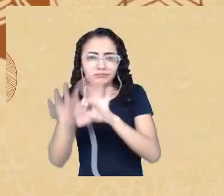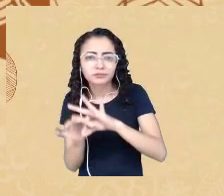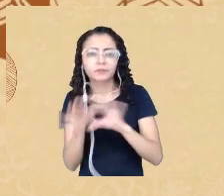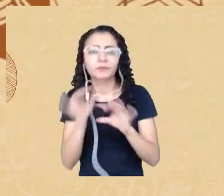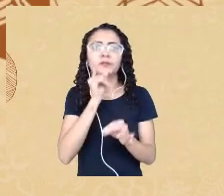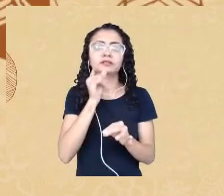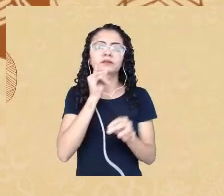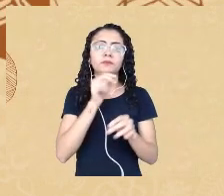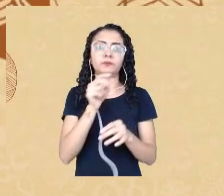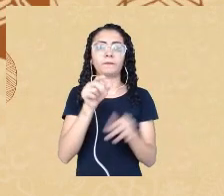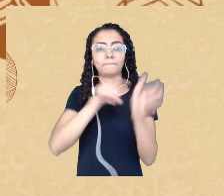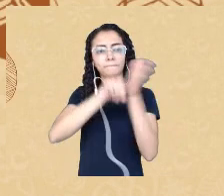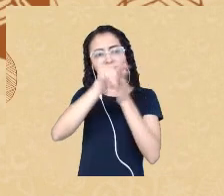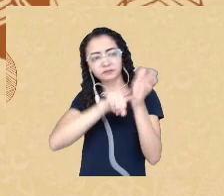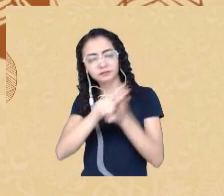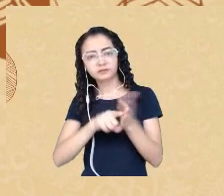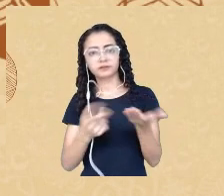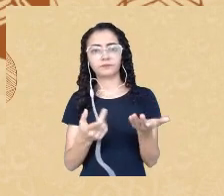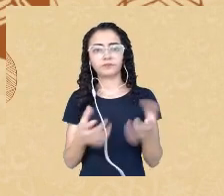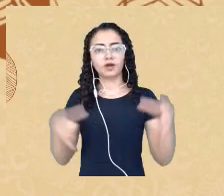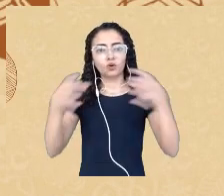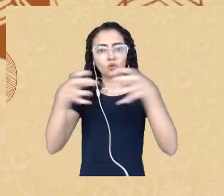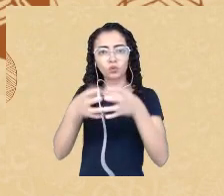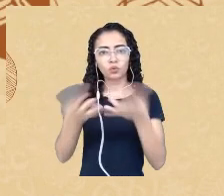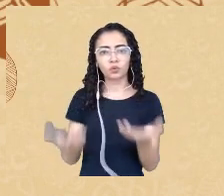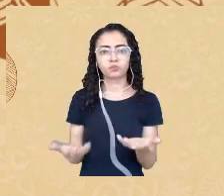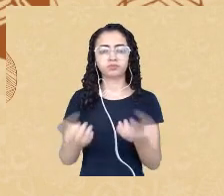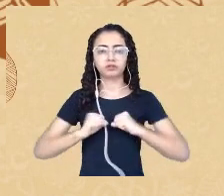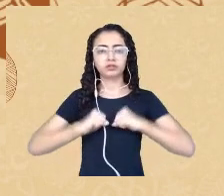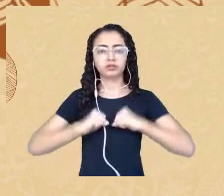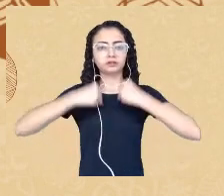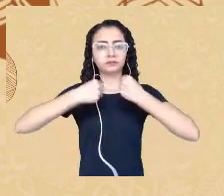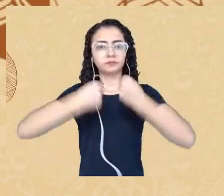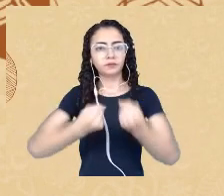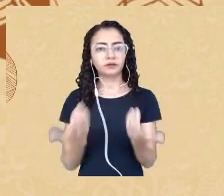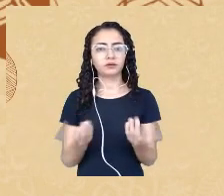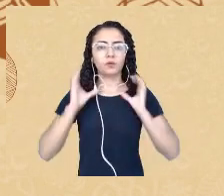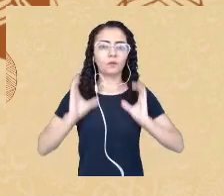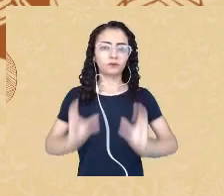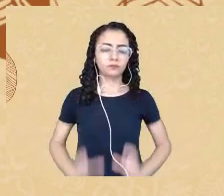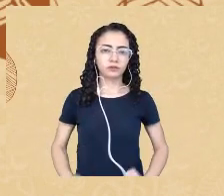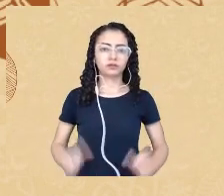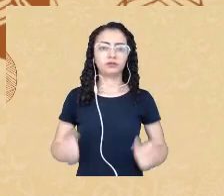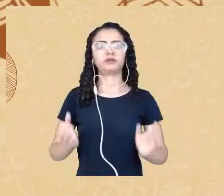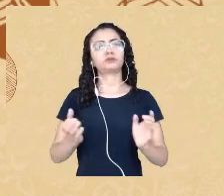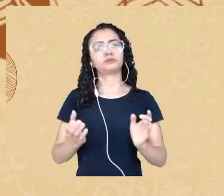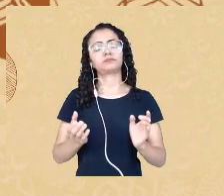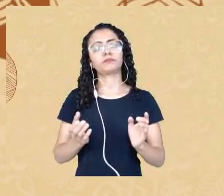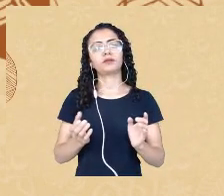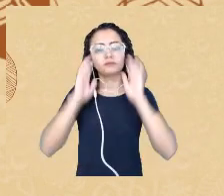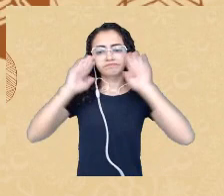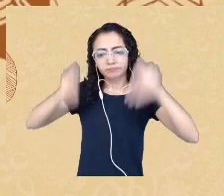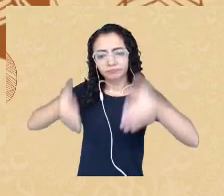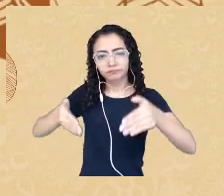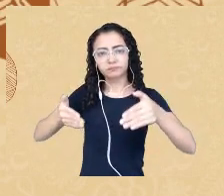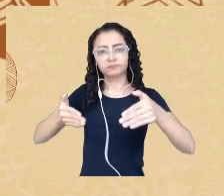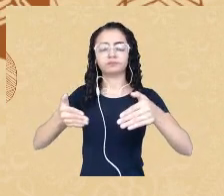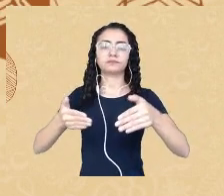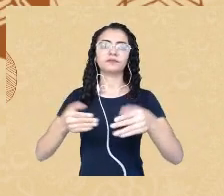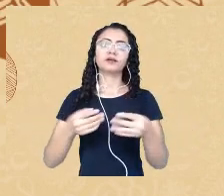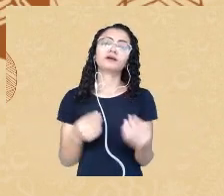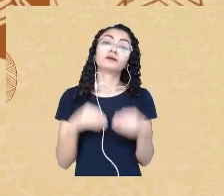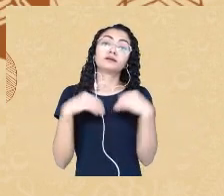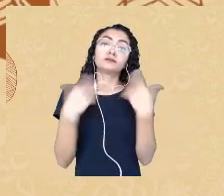desempenho comportamento especialista como que as